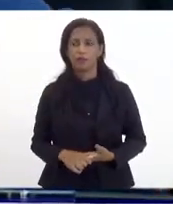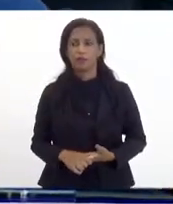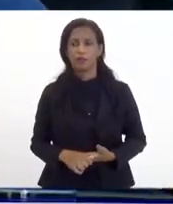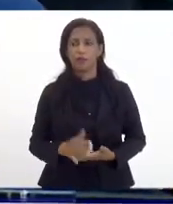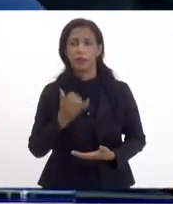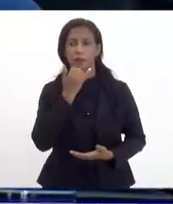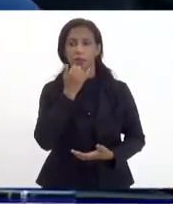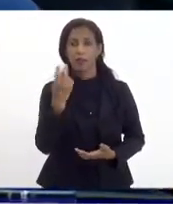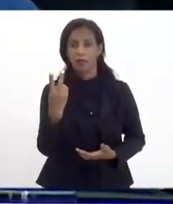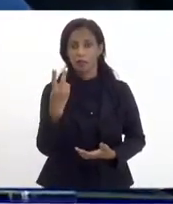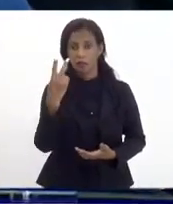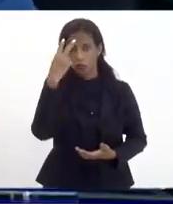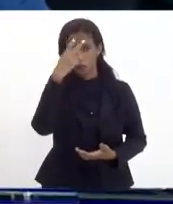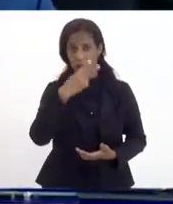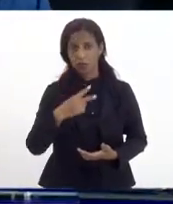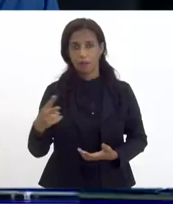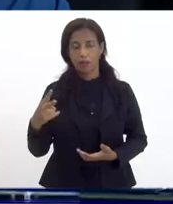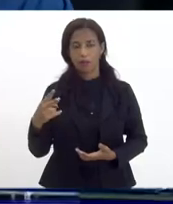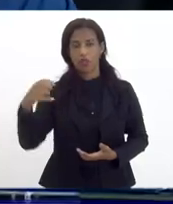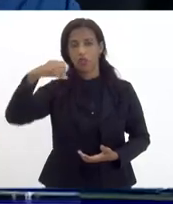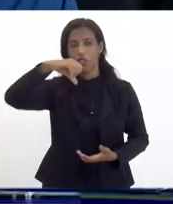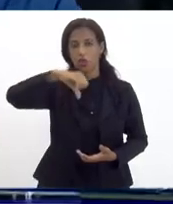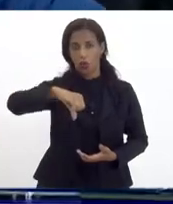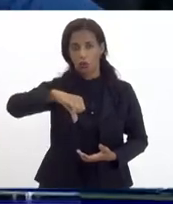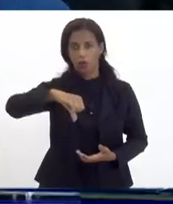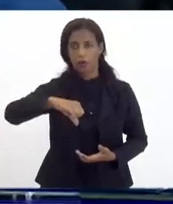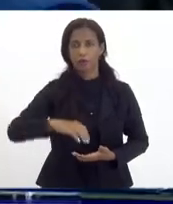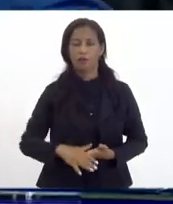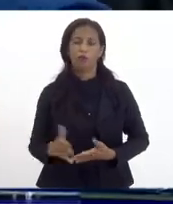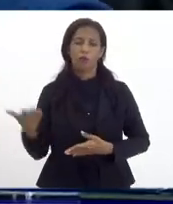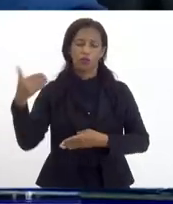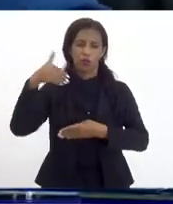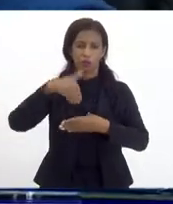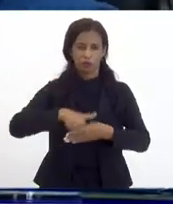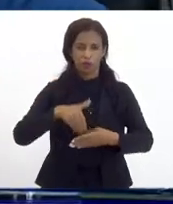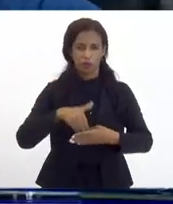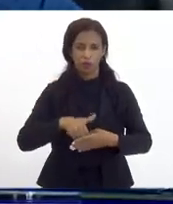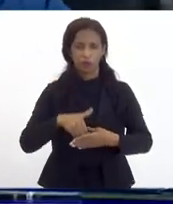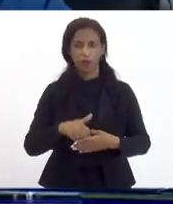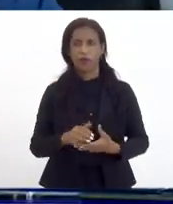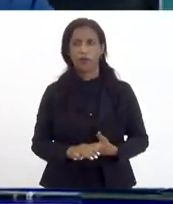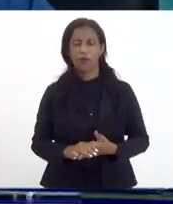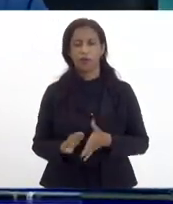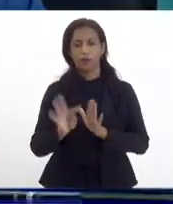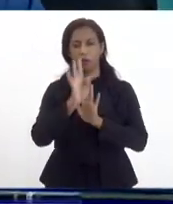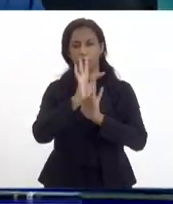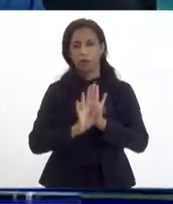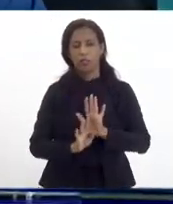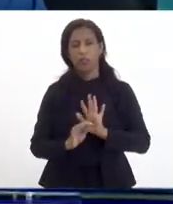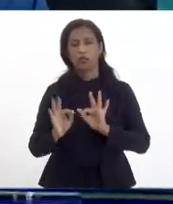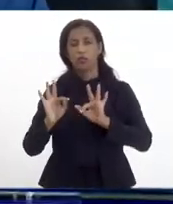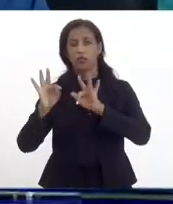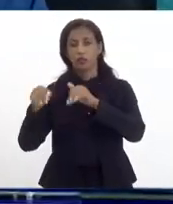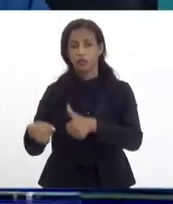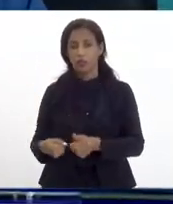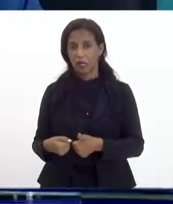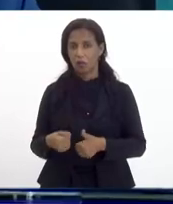perdão na segunda semana possivelmente no dia 9 vamos estar votando o texto final do fundo que